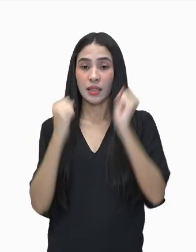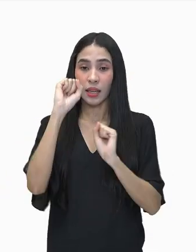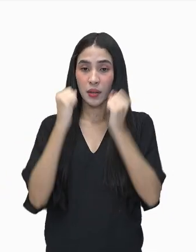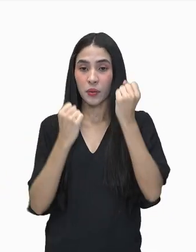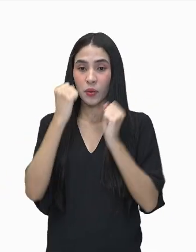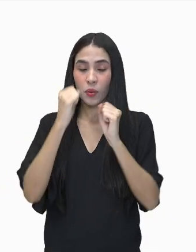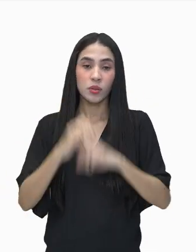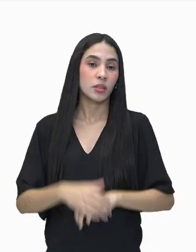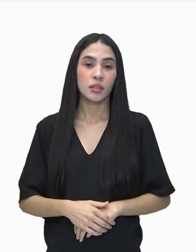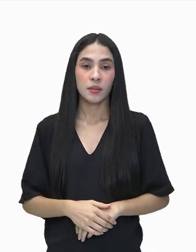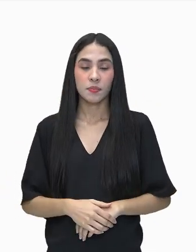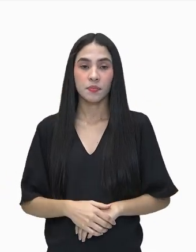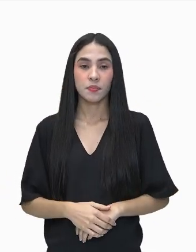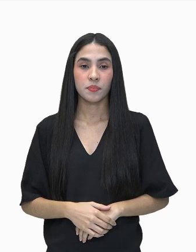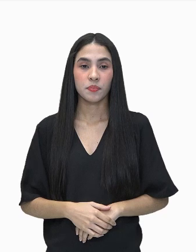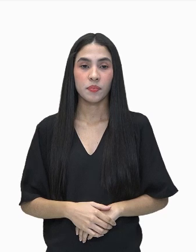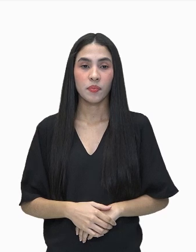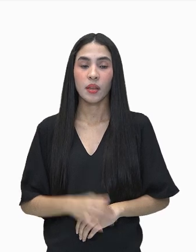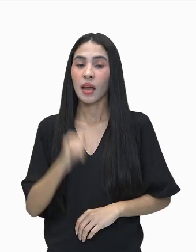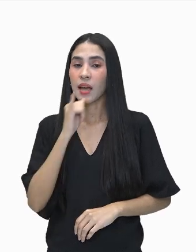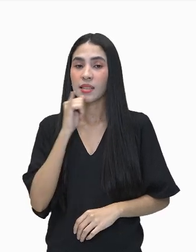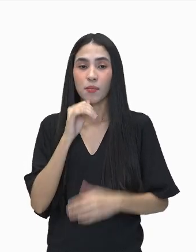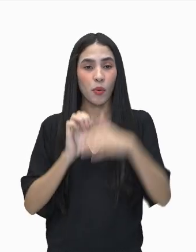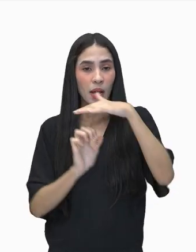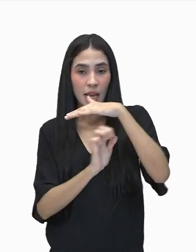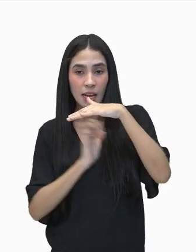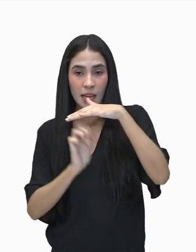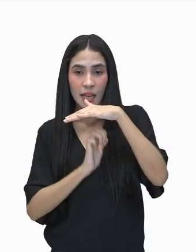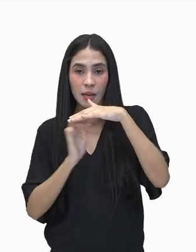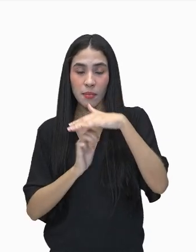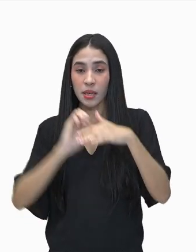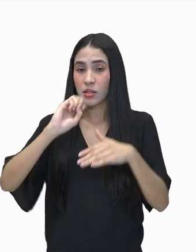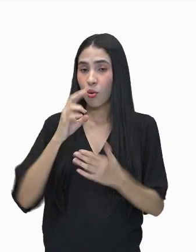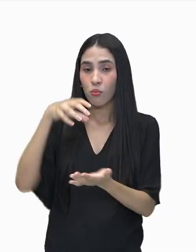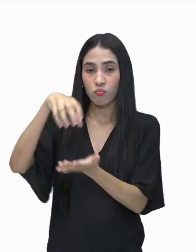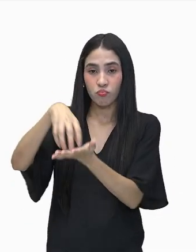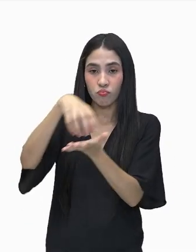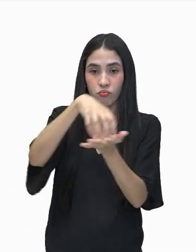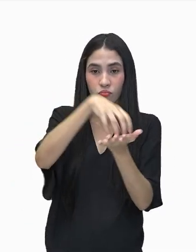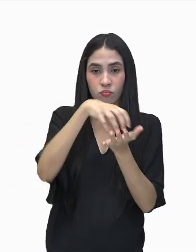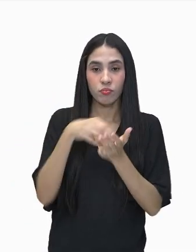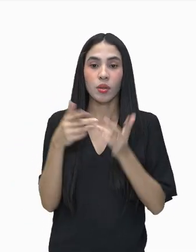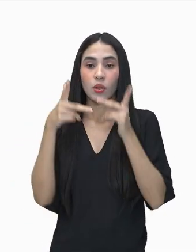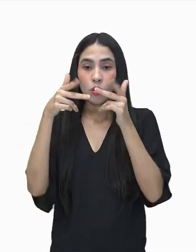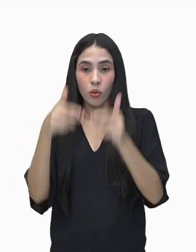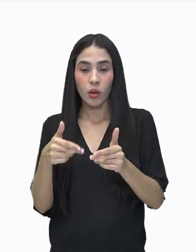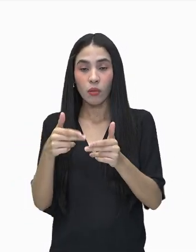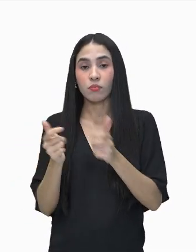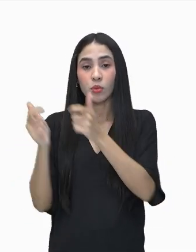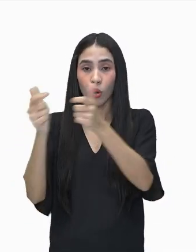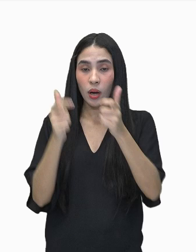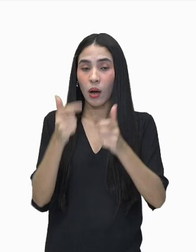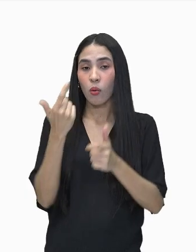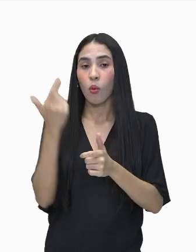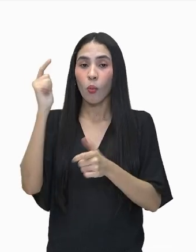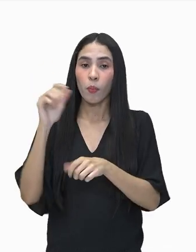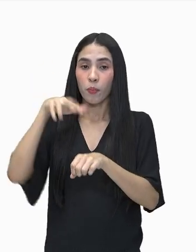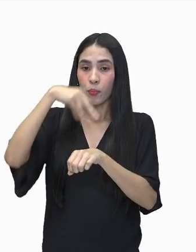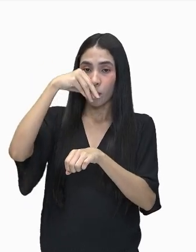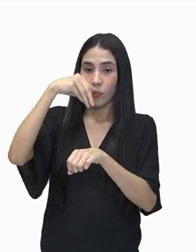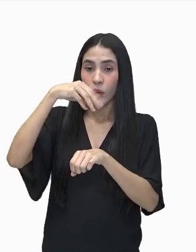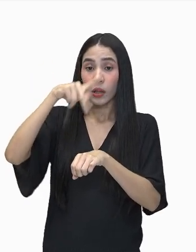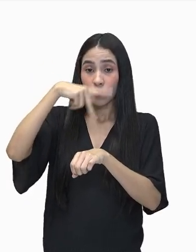com filiais ou a sede da mesma indústria em outros lugares do mundo ou até